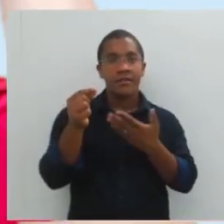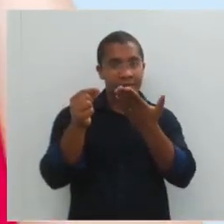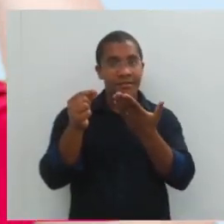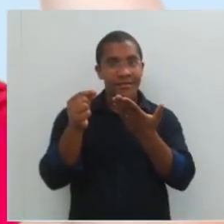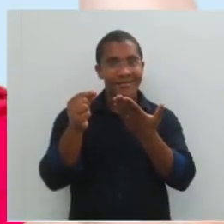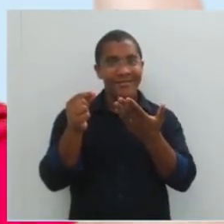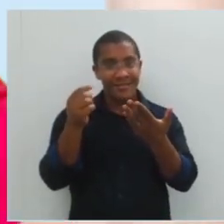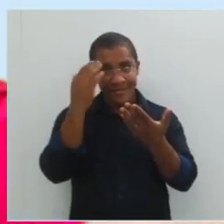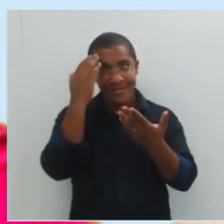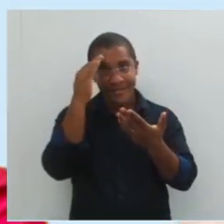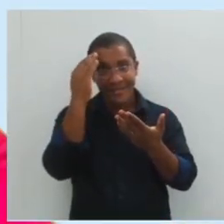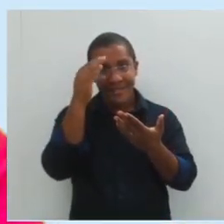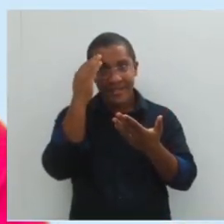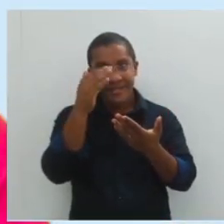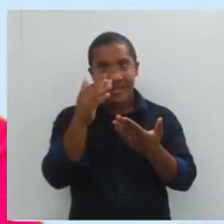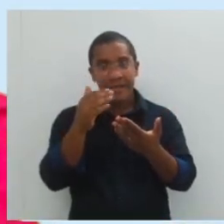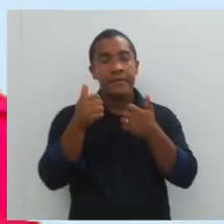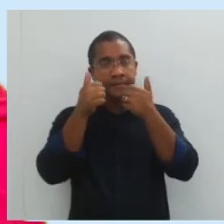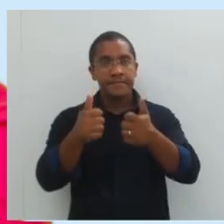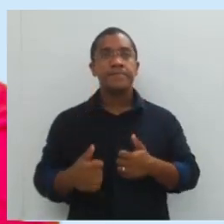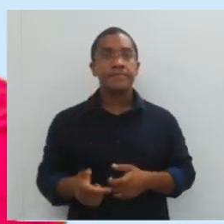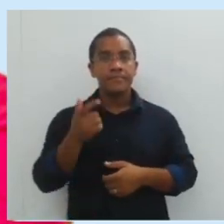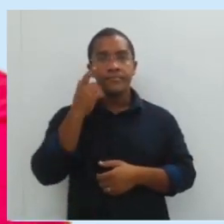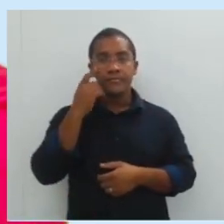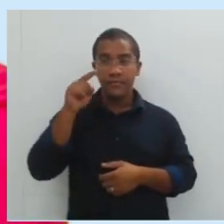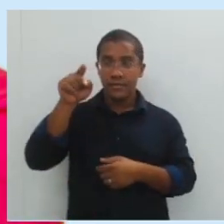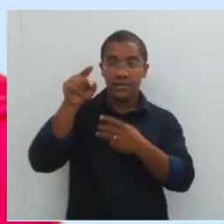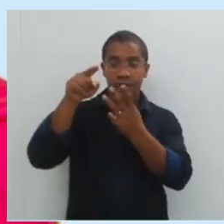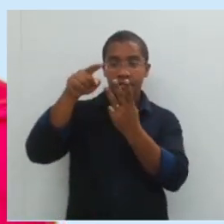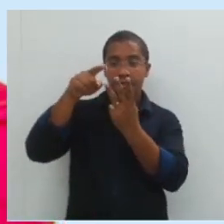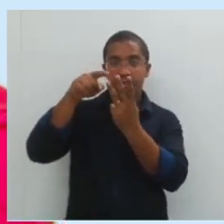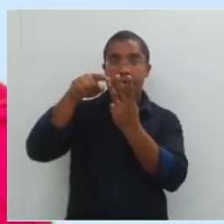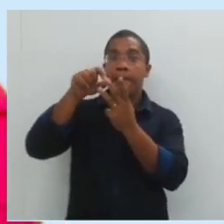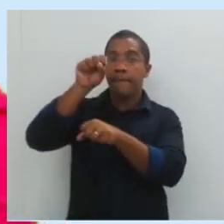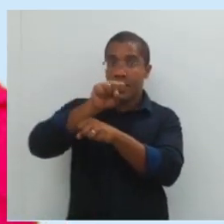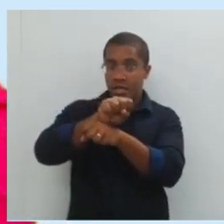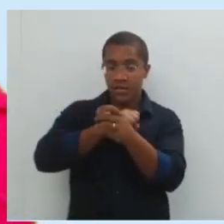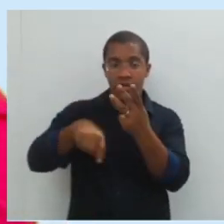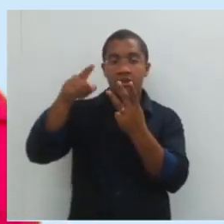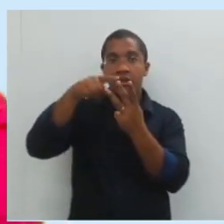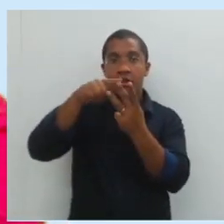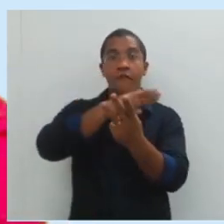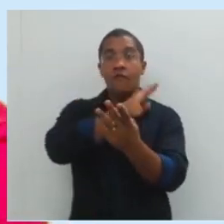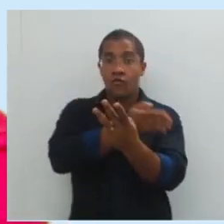exemplo, pelos e uma sobrancelha. Bora lá. Ponto fixo, força potente,